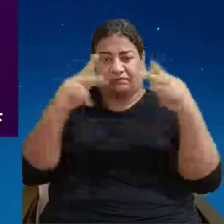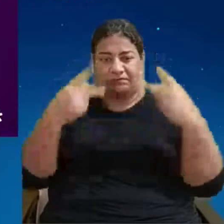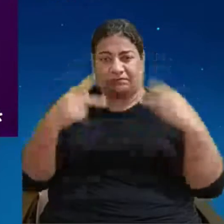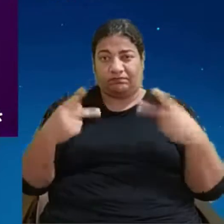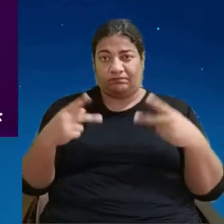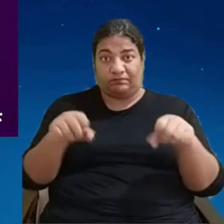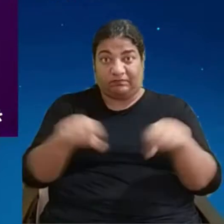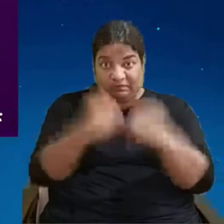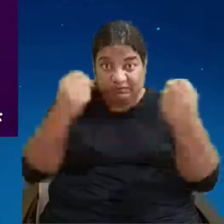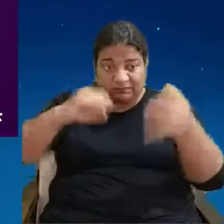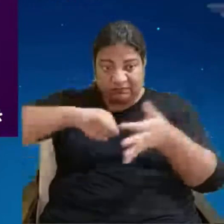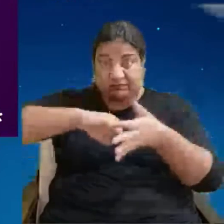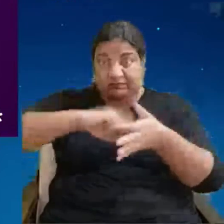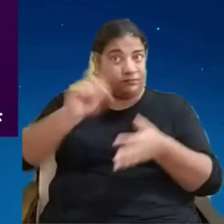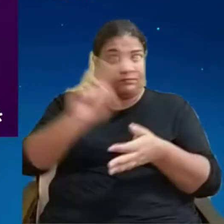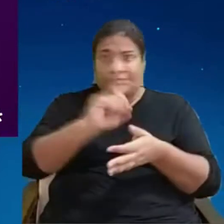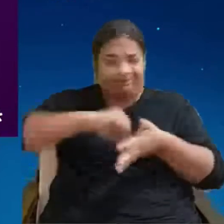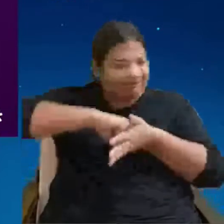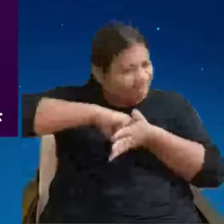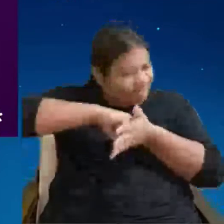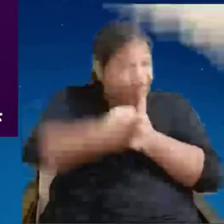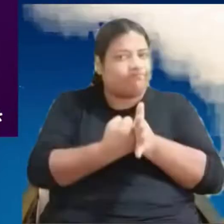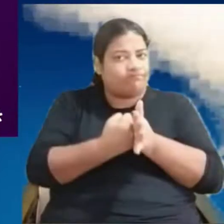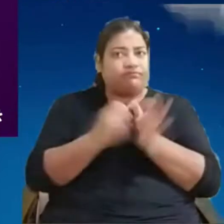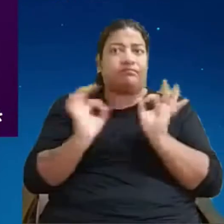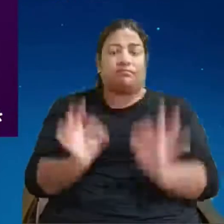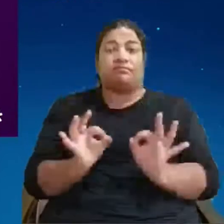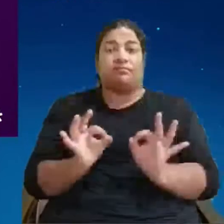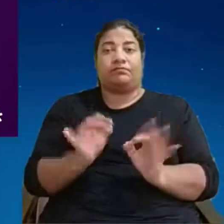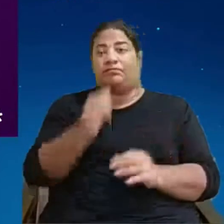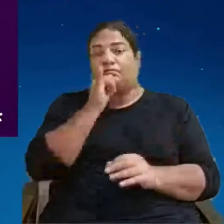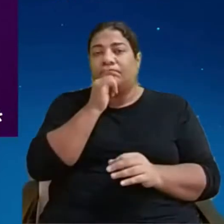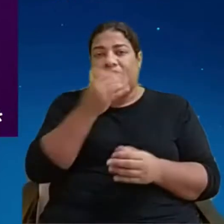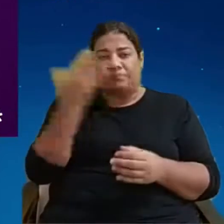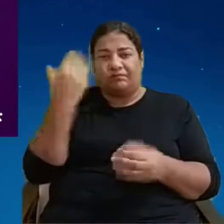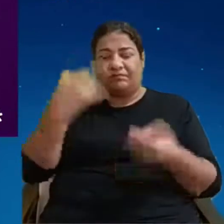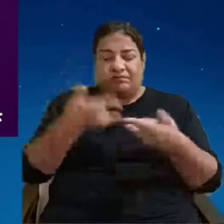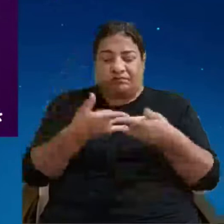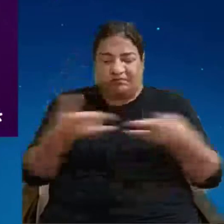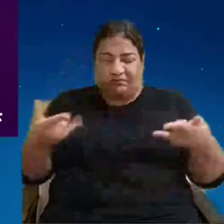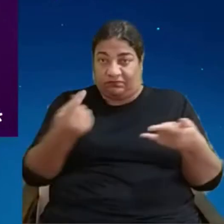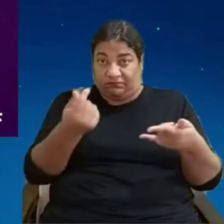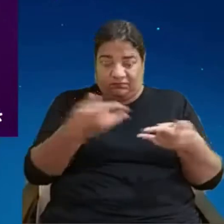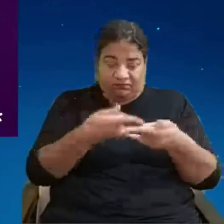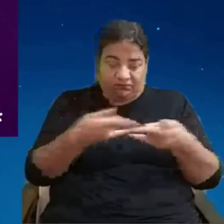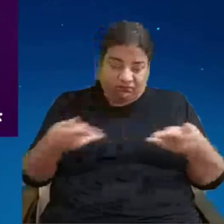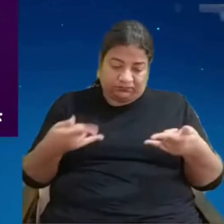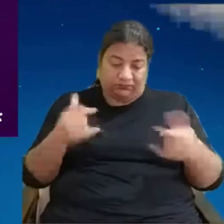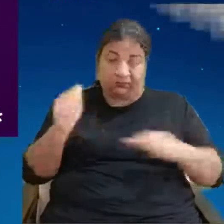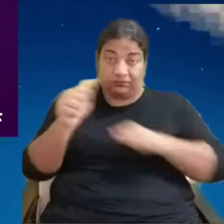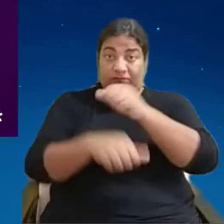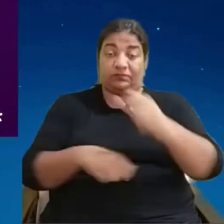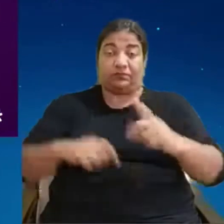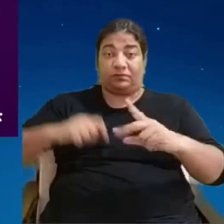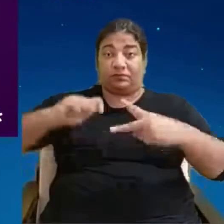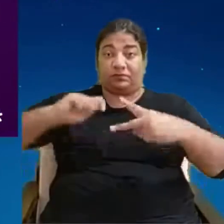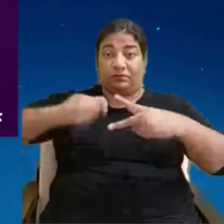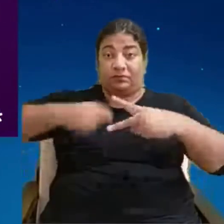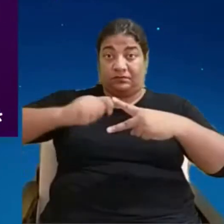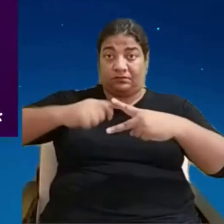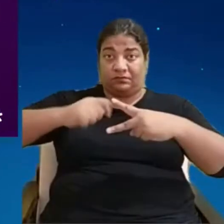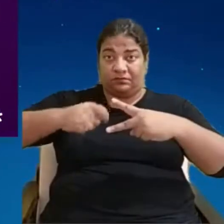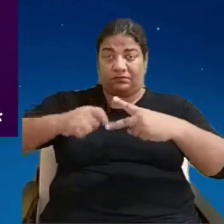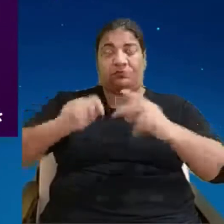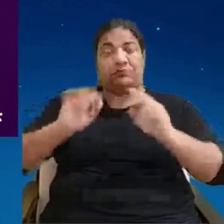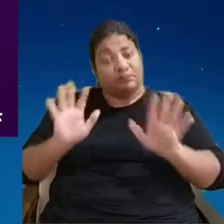estivesse saindo do cheque para o Pix. Então, você saiu de um livro razão e foi para um blockchain, que é a cadeia, é um bloco de...